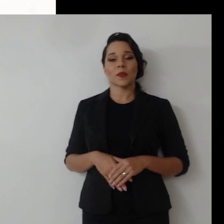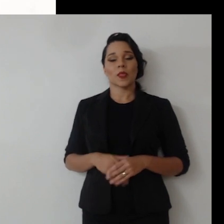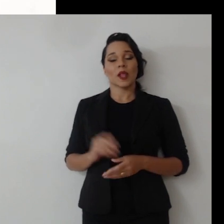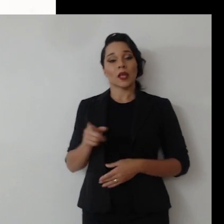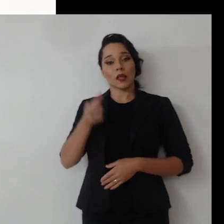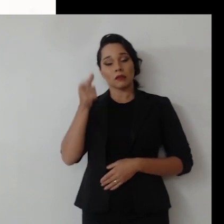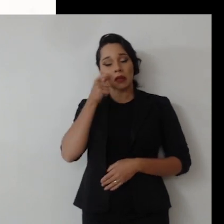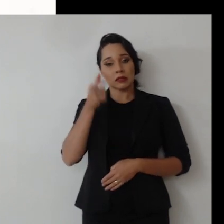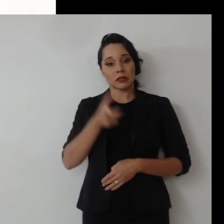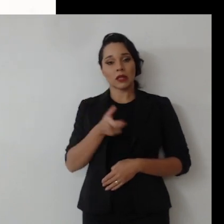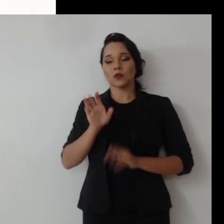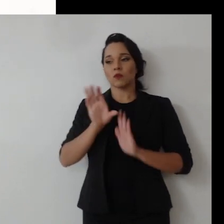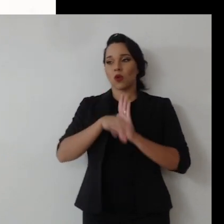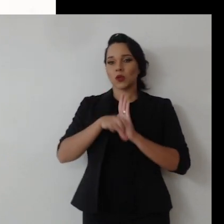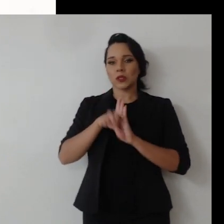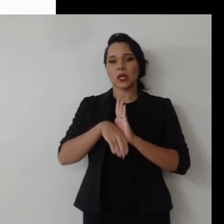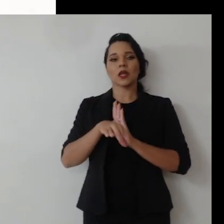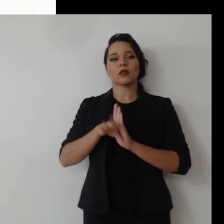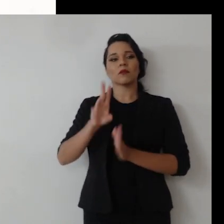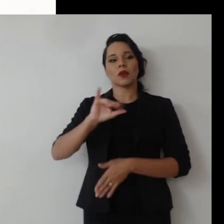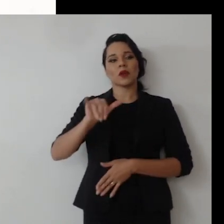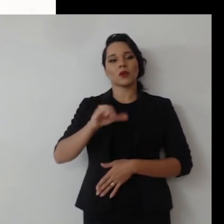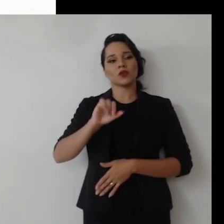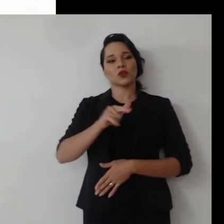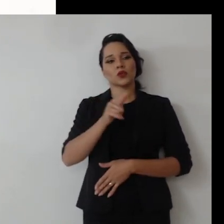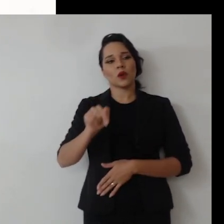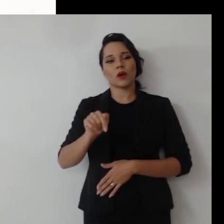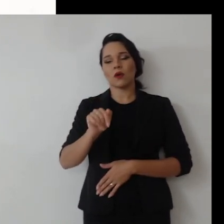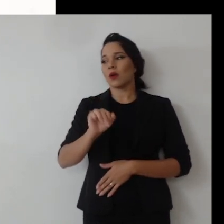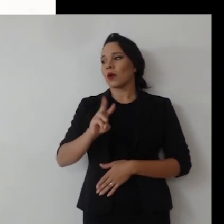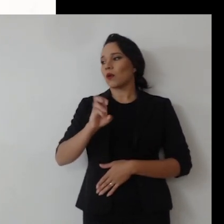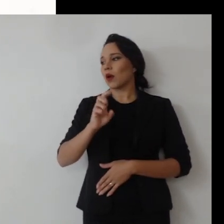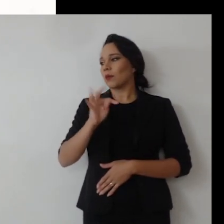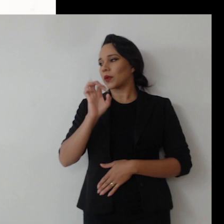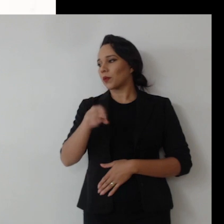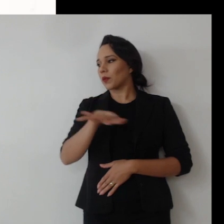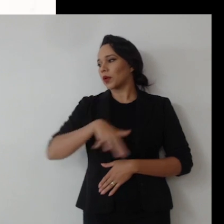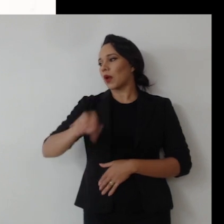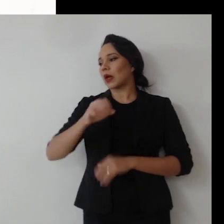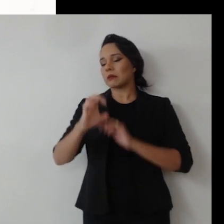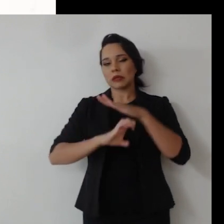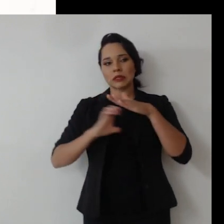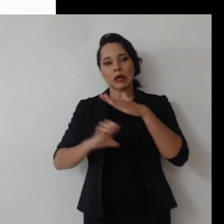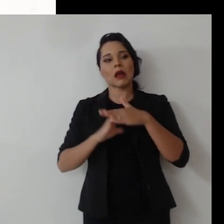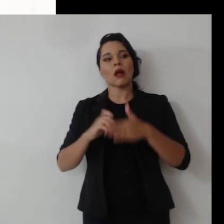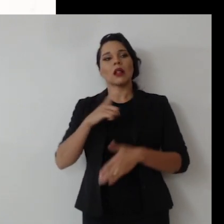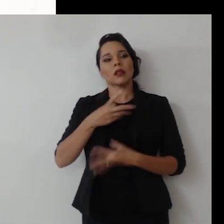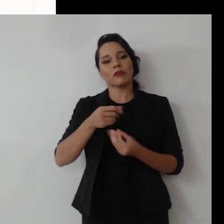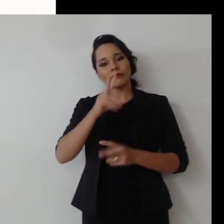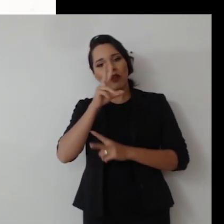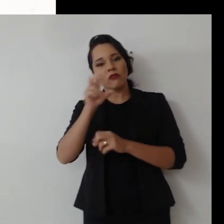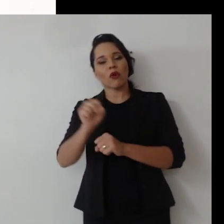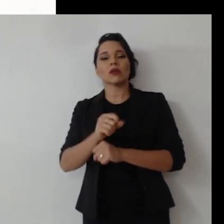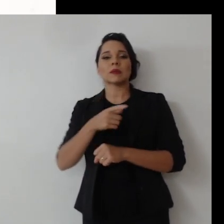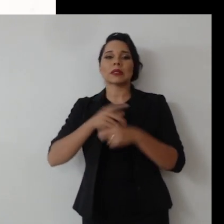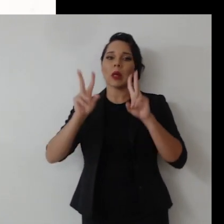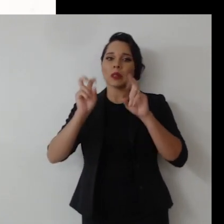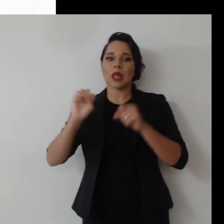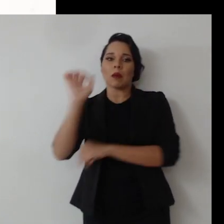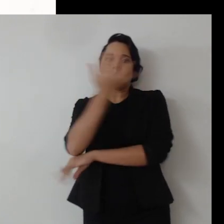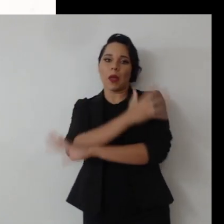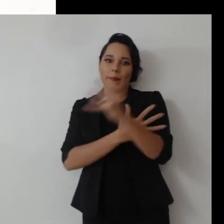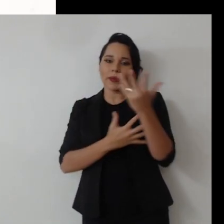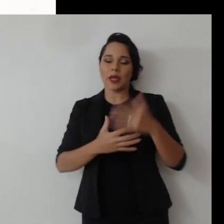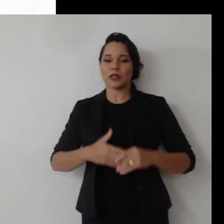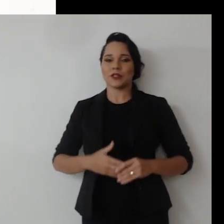Muito interessante, que ele foi, é um conceito culminado pelo John Elkington, que um cara que no meio empresarial ele teve muita força para trazer o tema